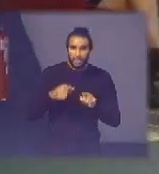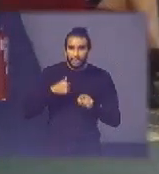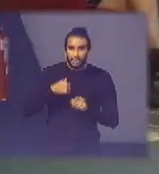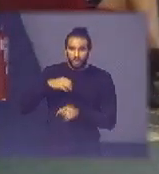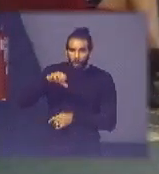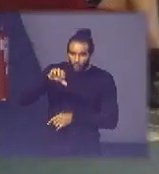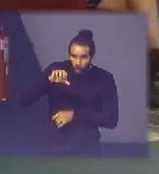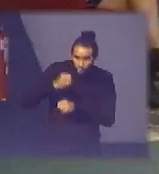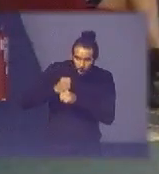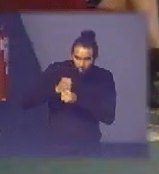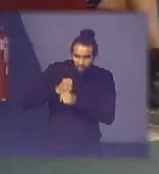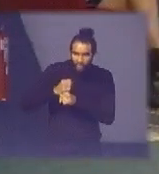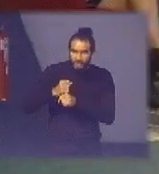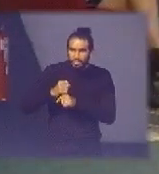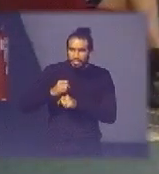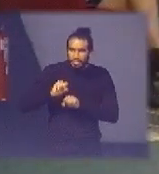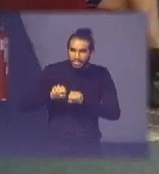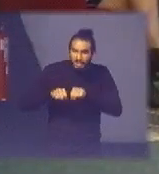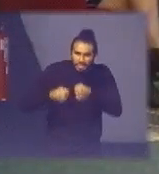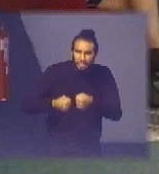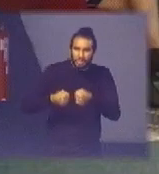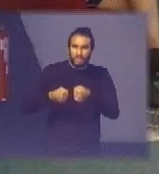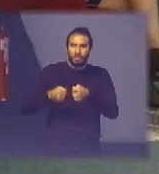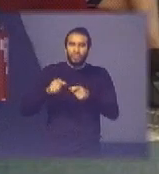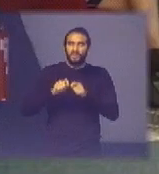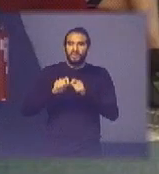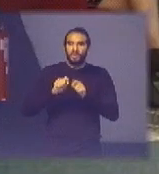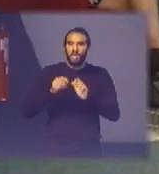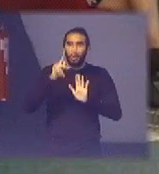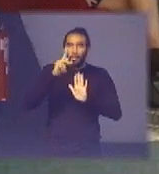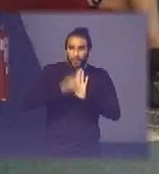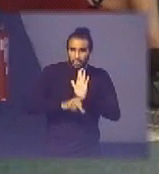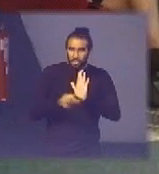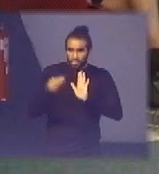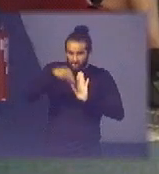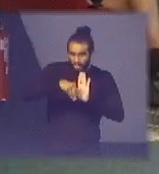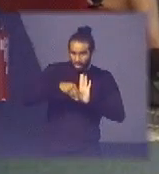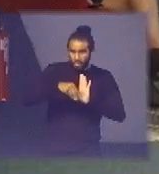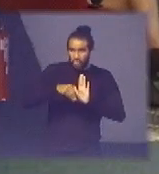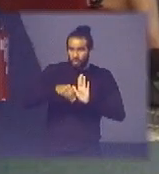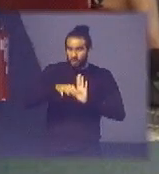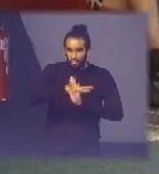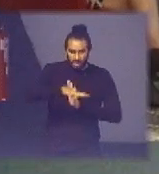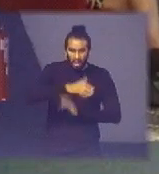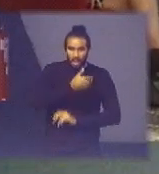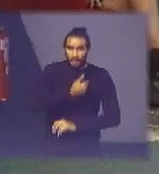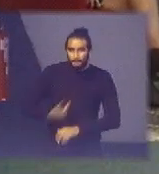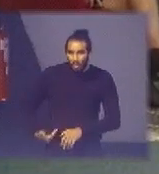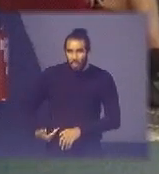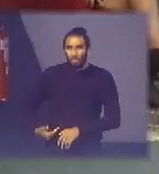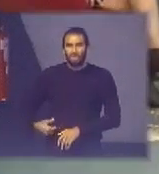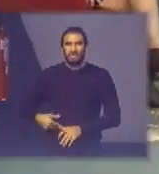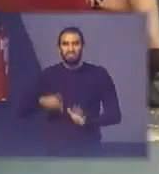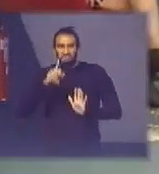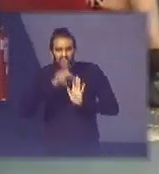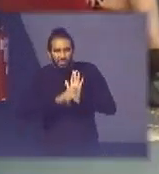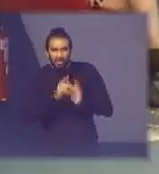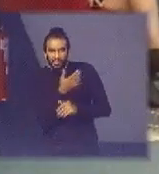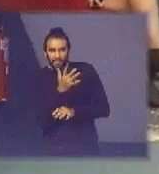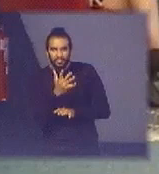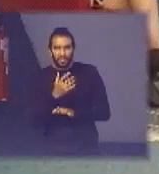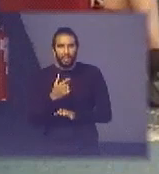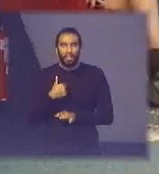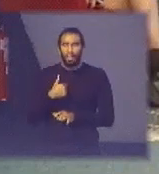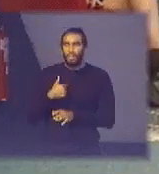luta diária e cotidiana de implantar algum sistema num poder público local então sem querer